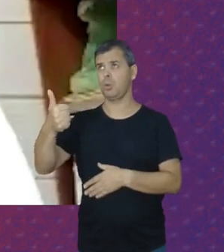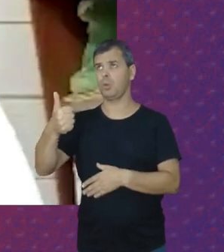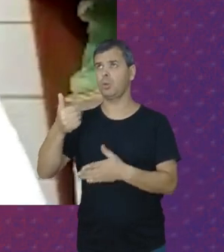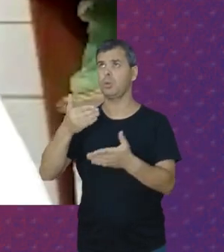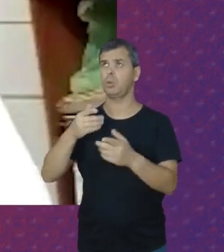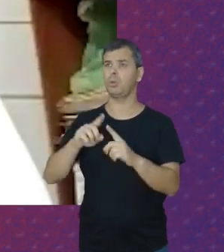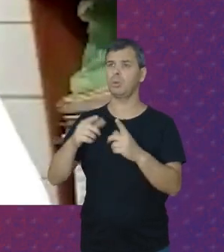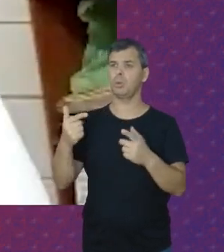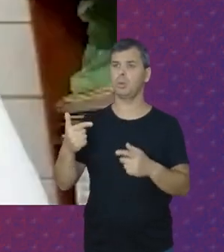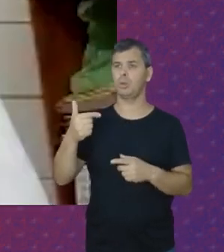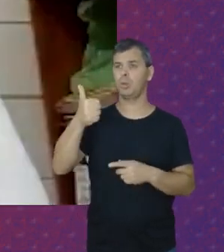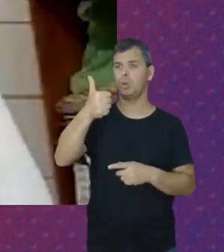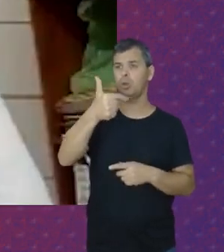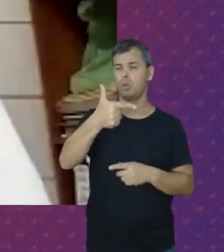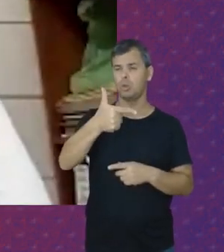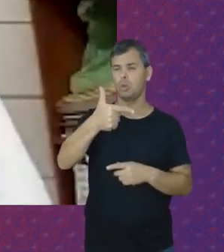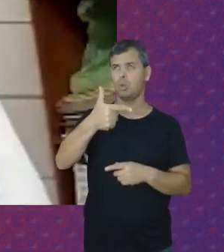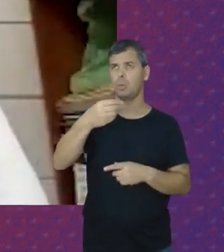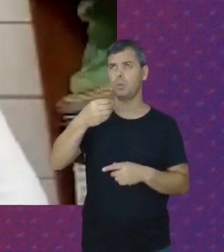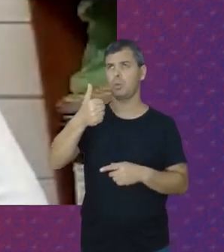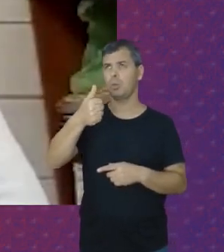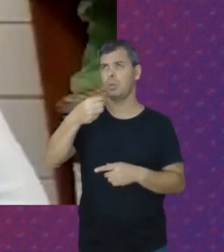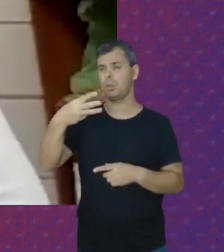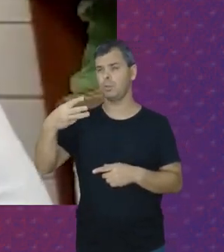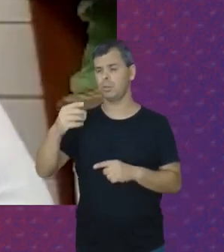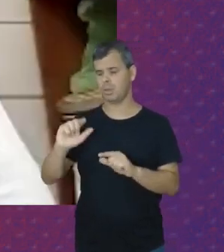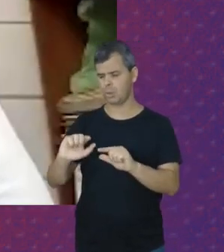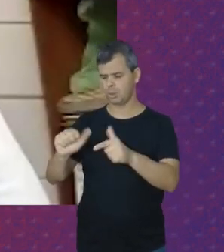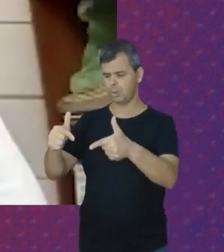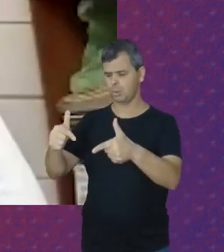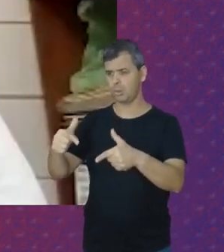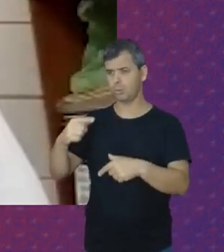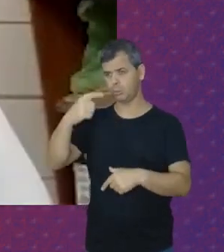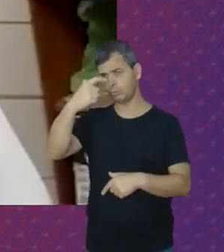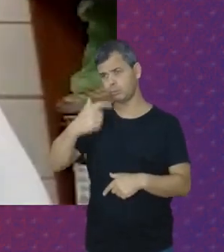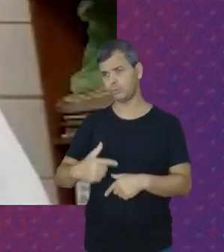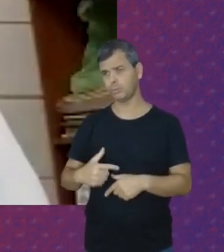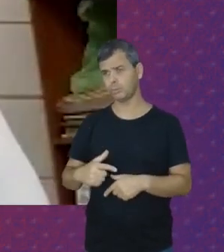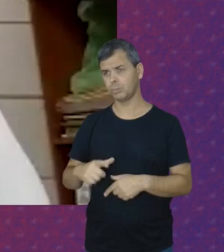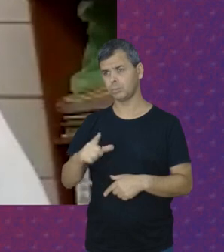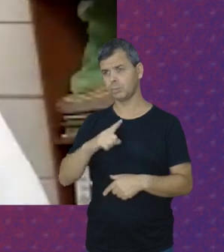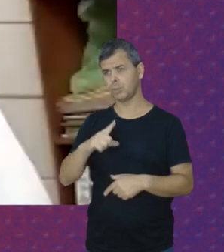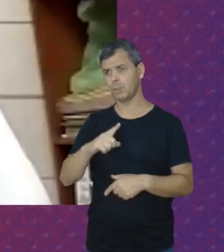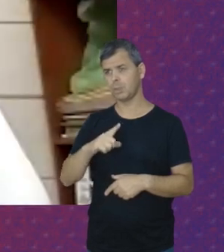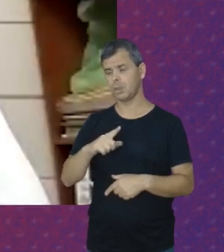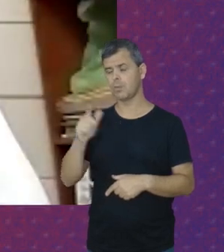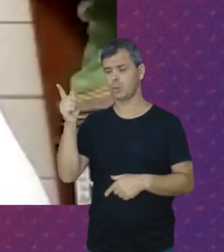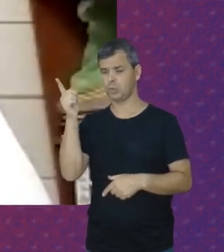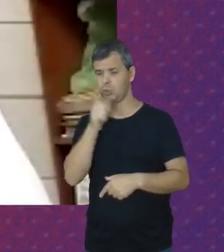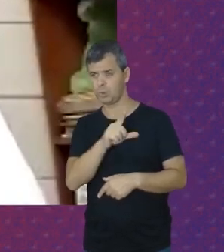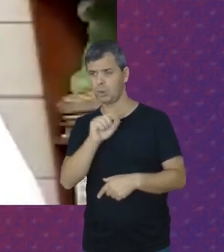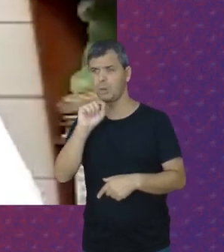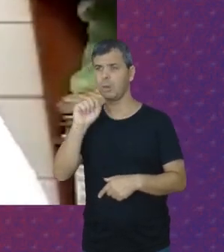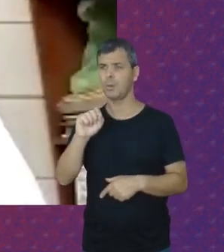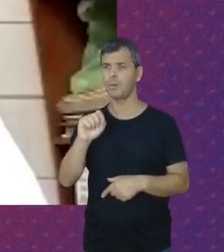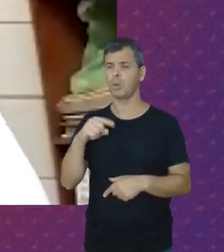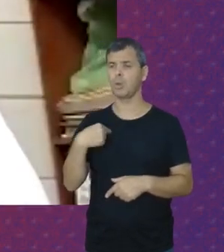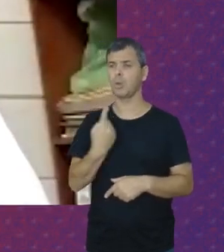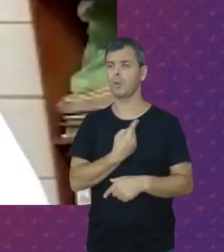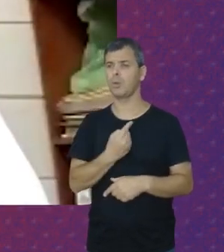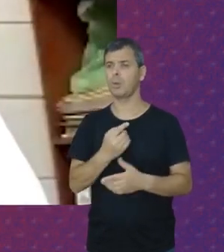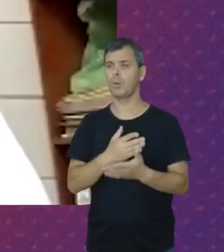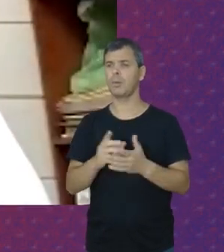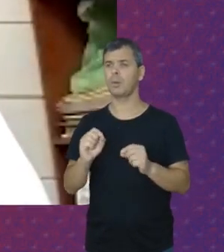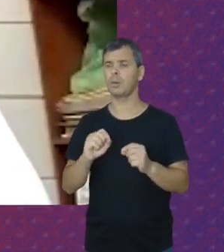Em 2013 Foi A nossa luta Teve uma Grande Grande conquista Que é O que vamos falar